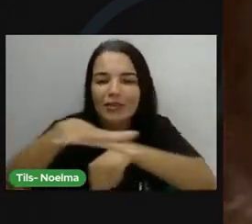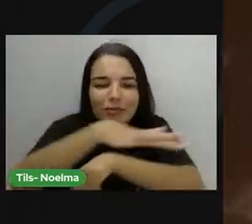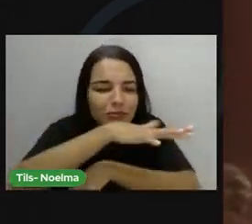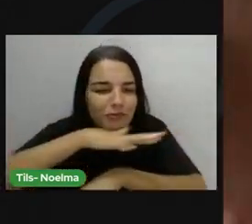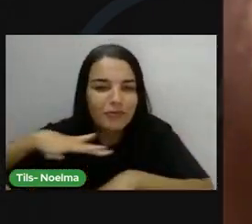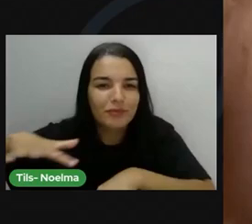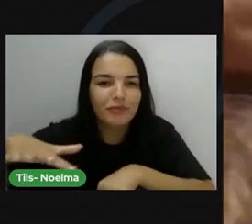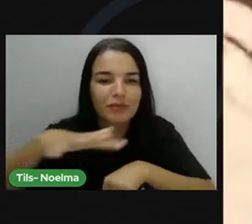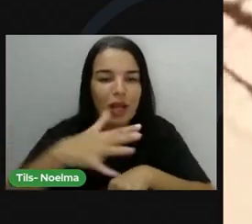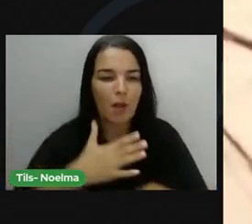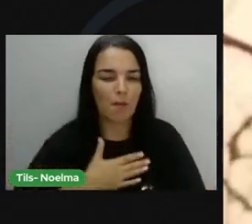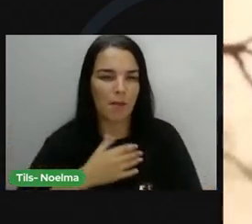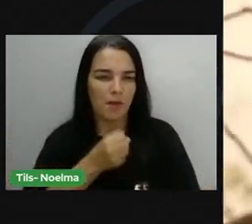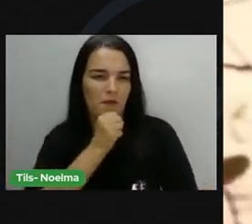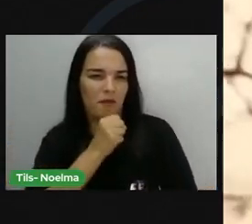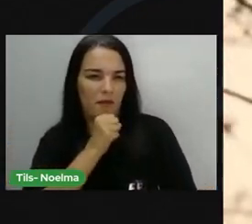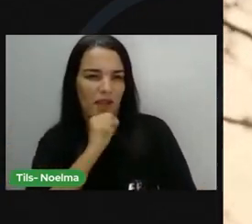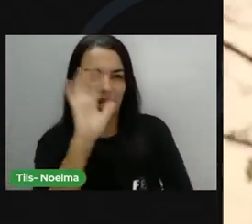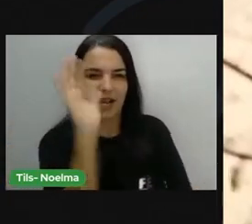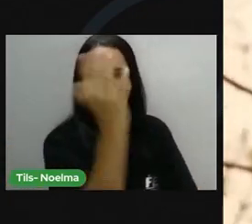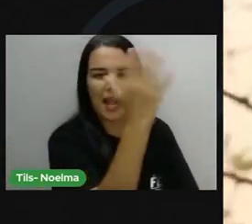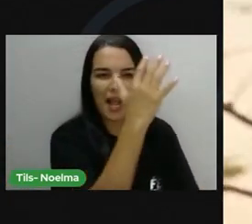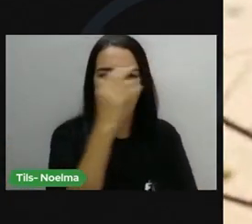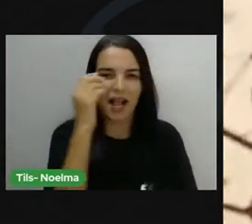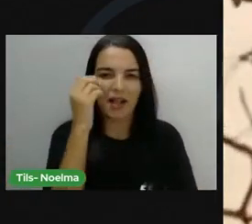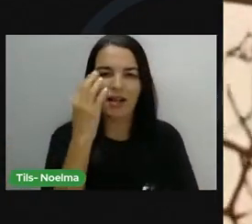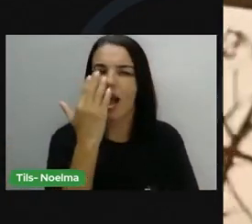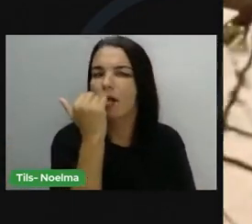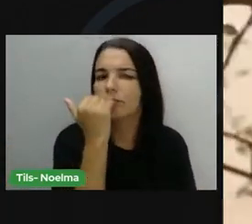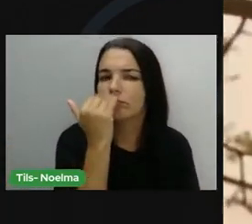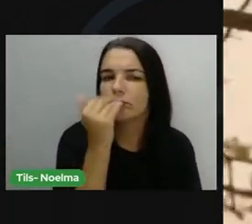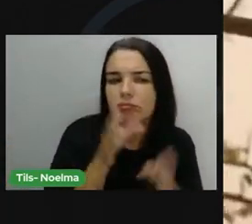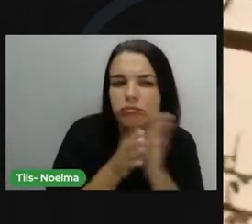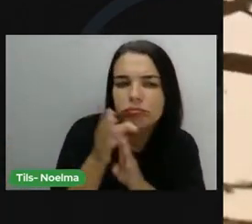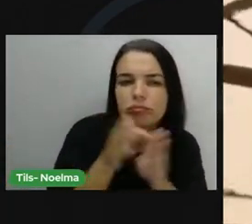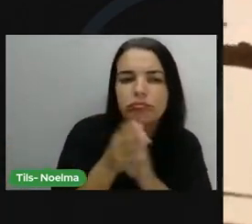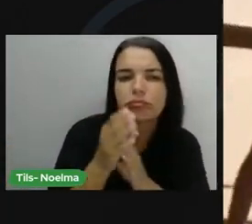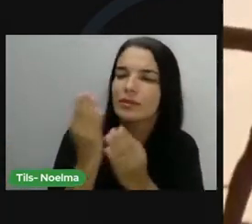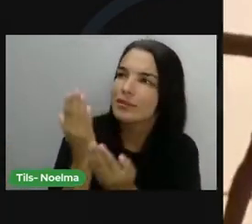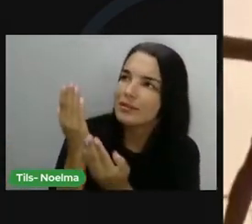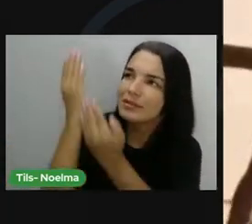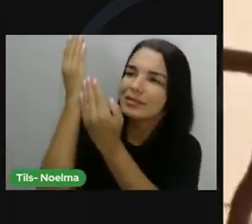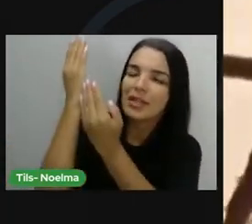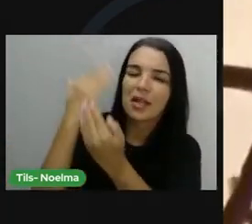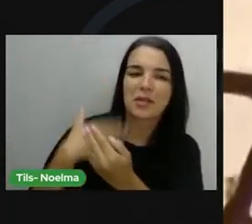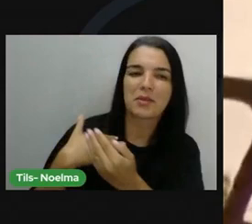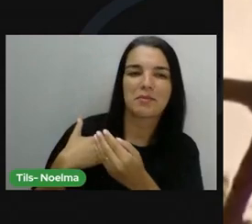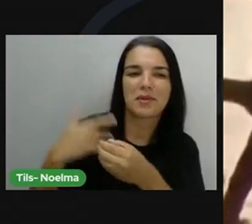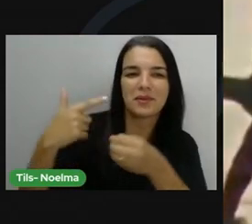O meu velho umbuzeiro alimentou para o celeiro. É o senhor do meu sertão.